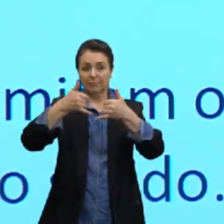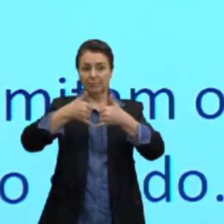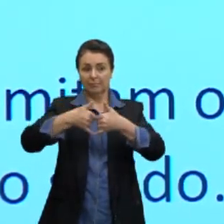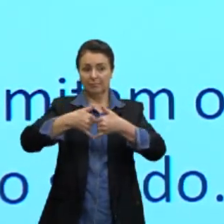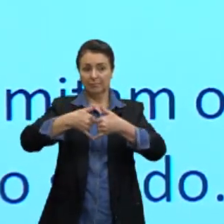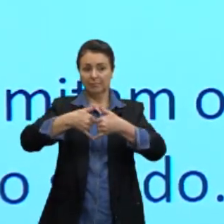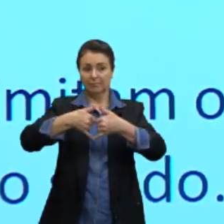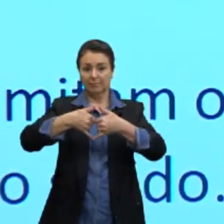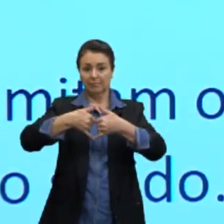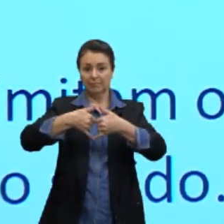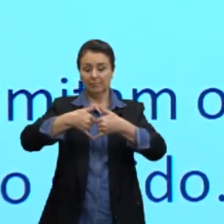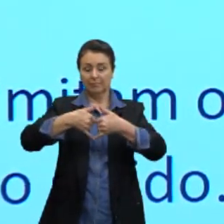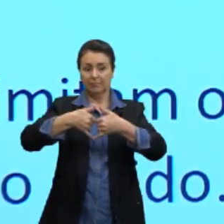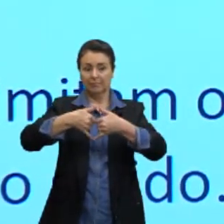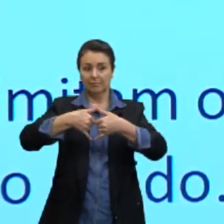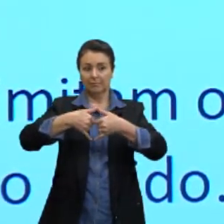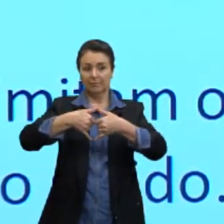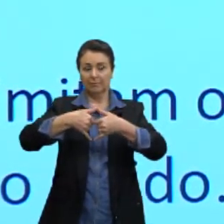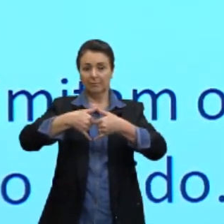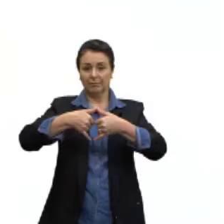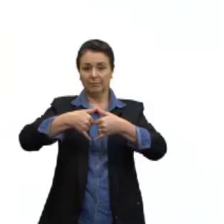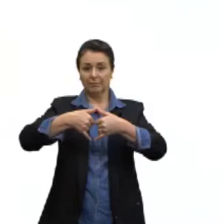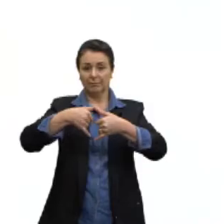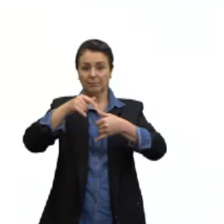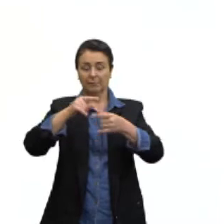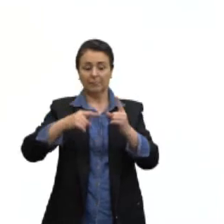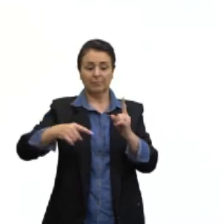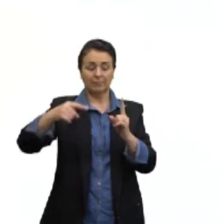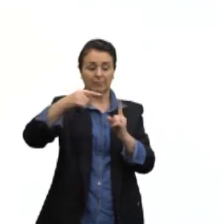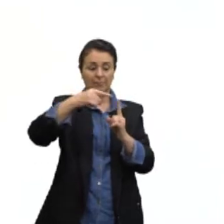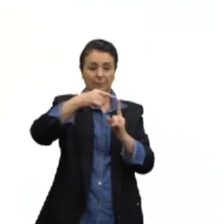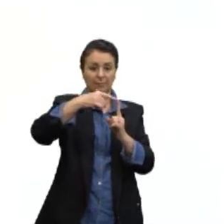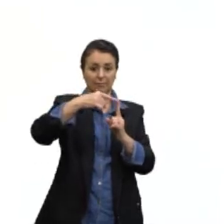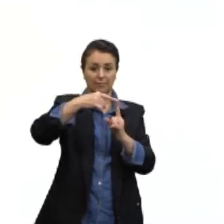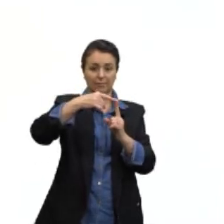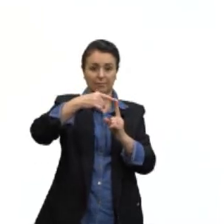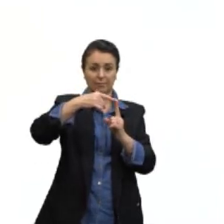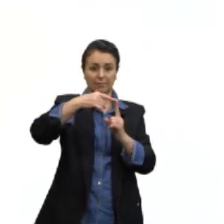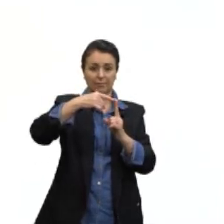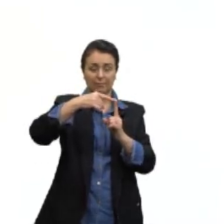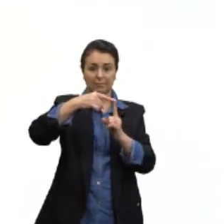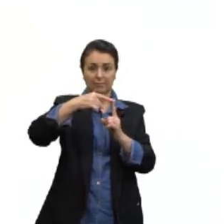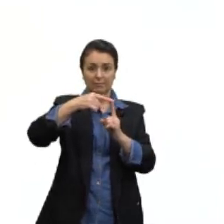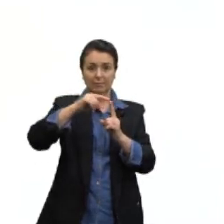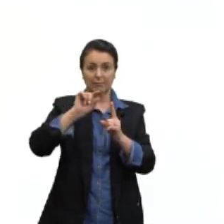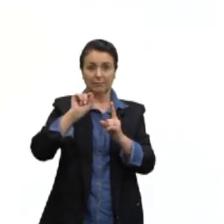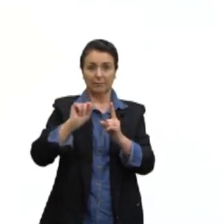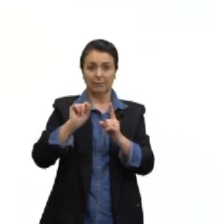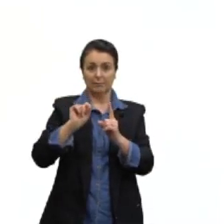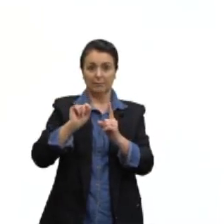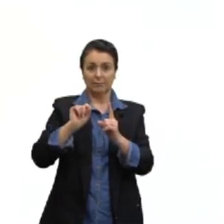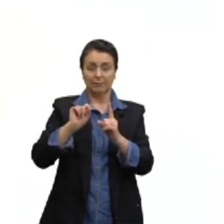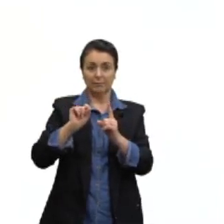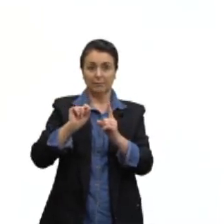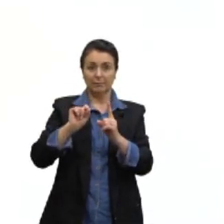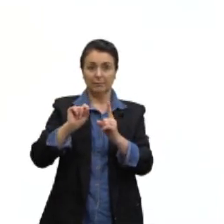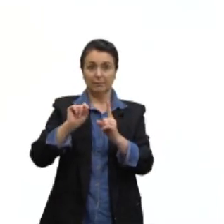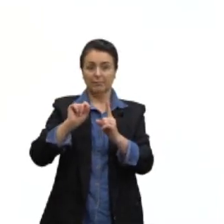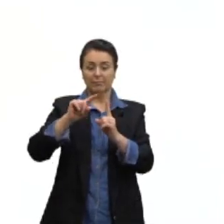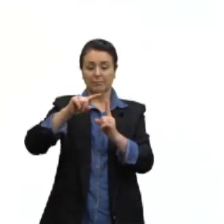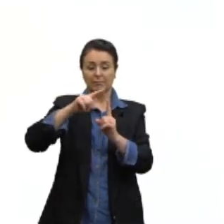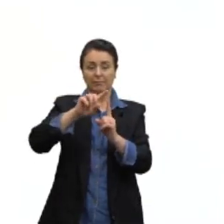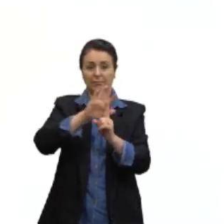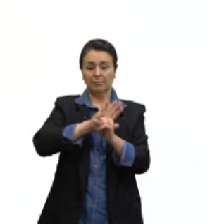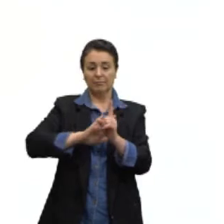une, né? Que eu chamo de vértice. Ele está unindo quem? As arestas, certo? Então, ele vai